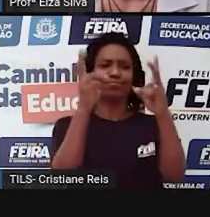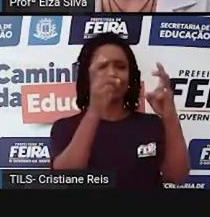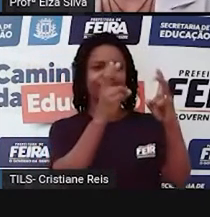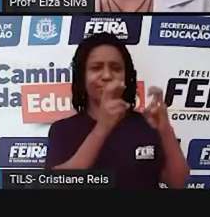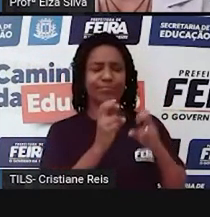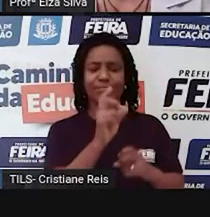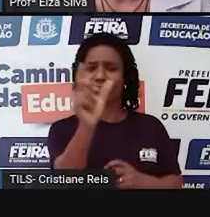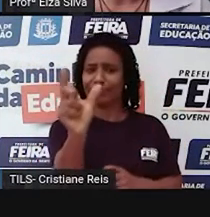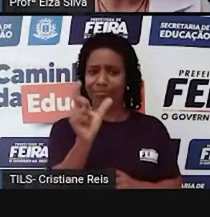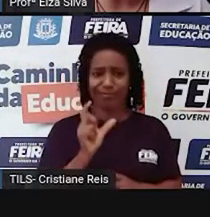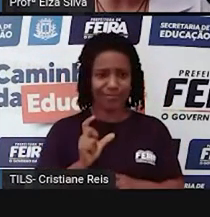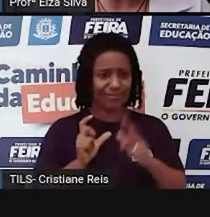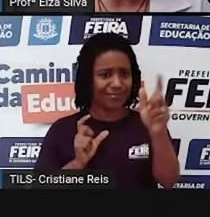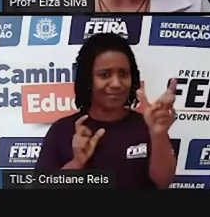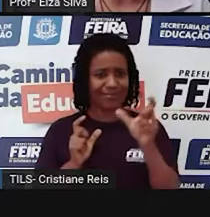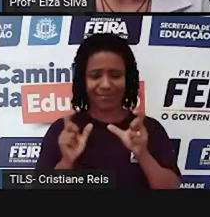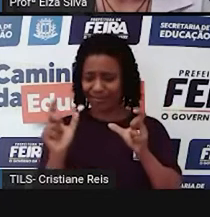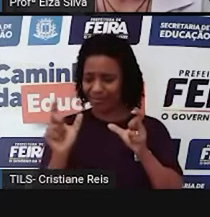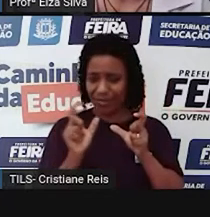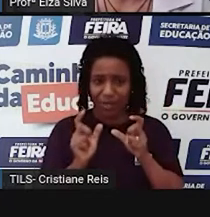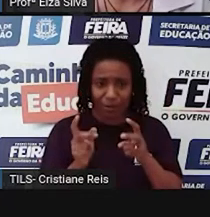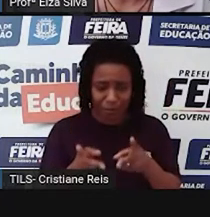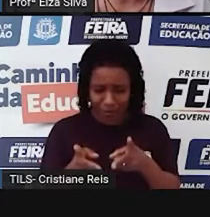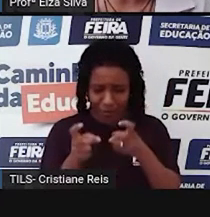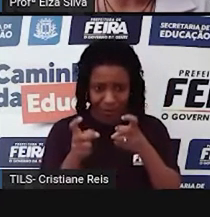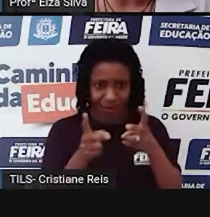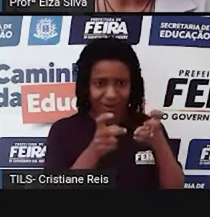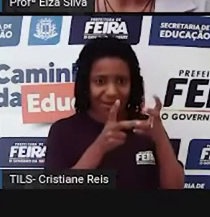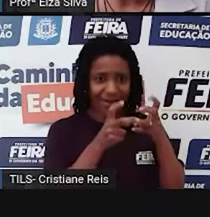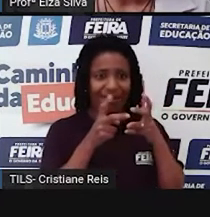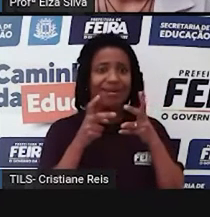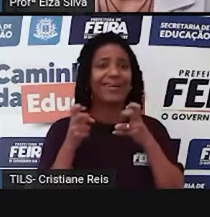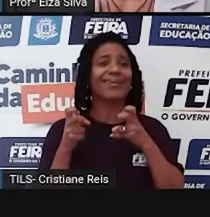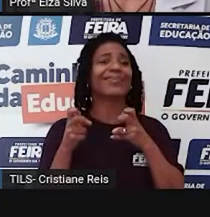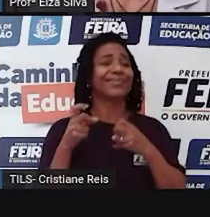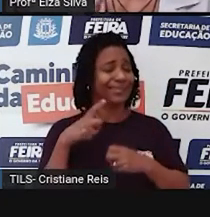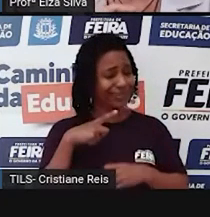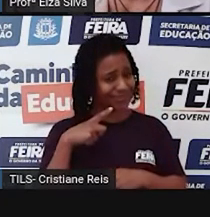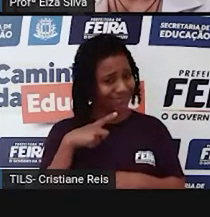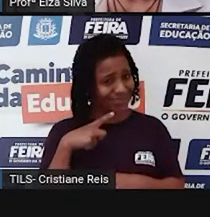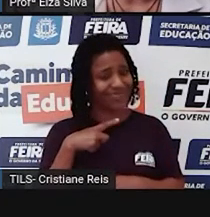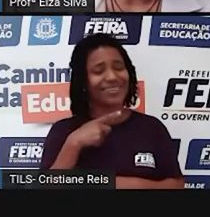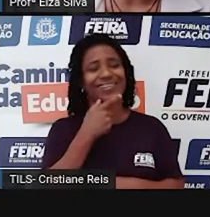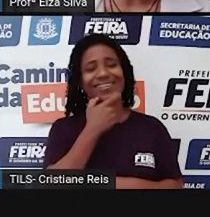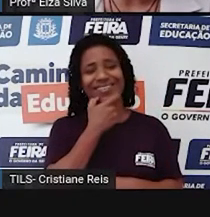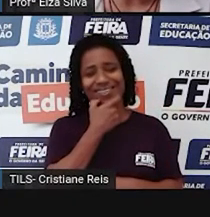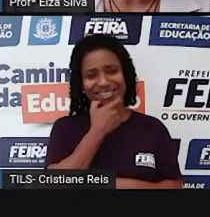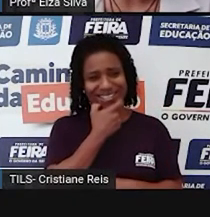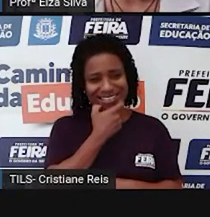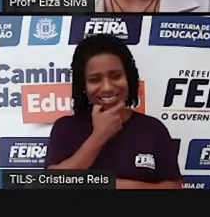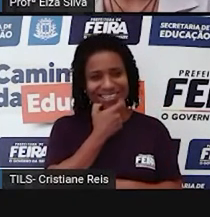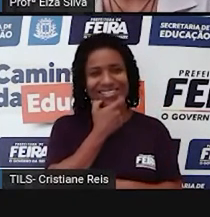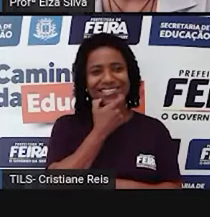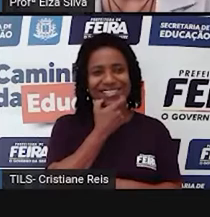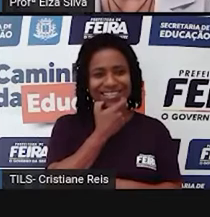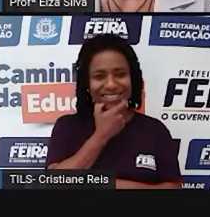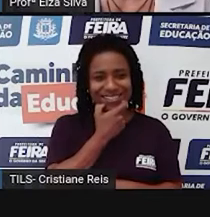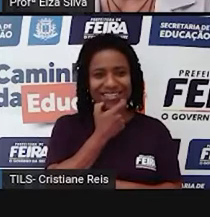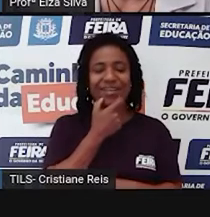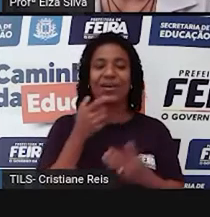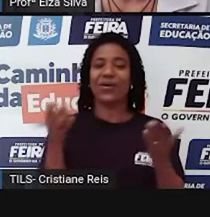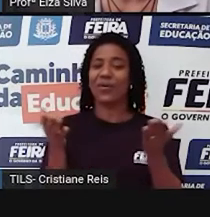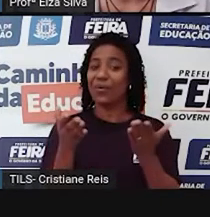inseridas no nosso idioma o tempo todo. E o foco de nossa aula de hoje são as